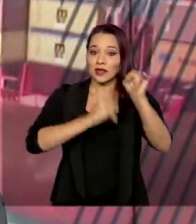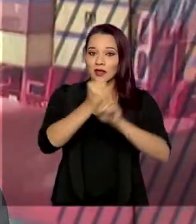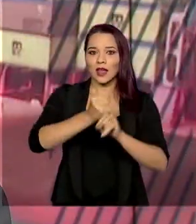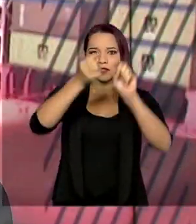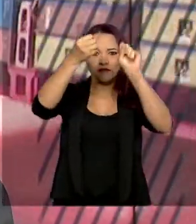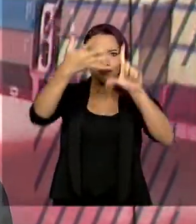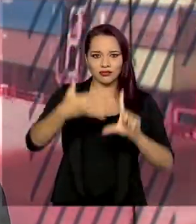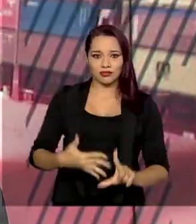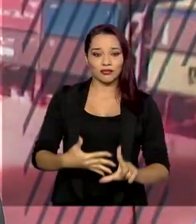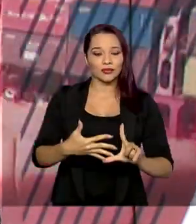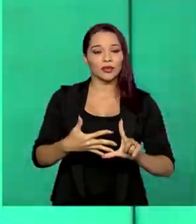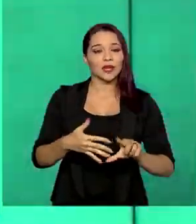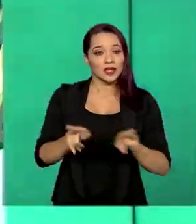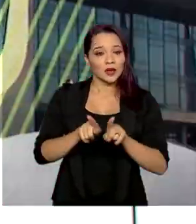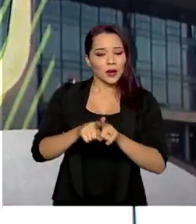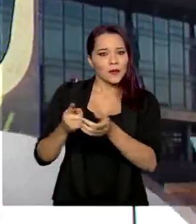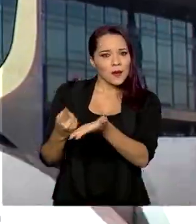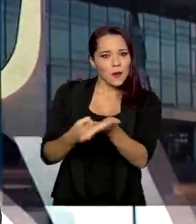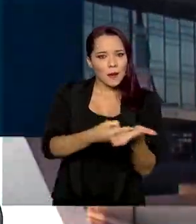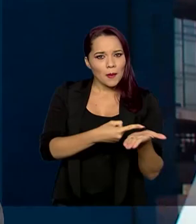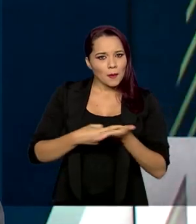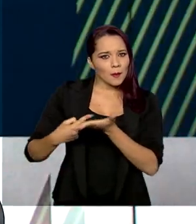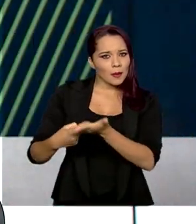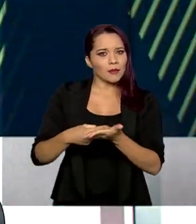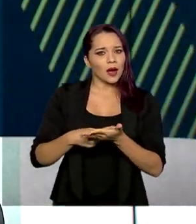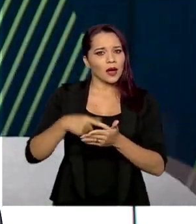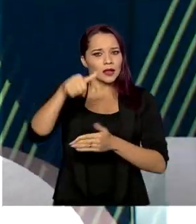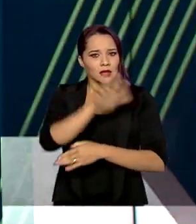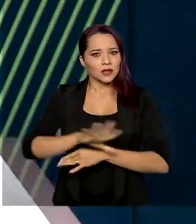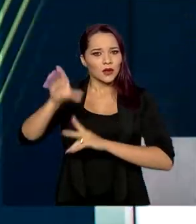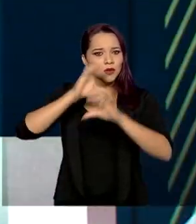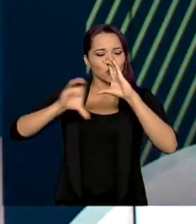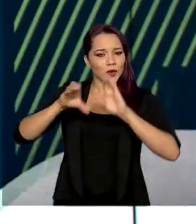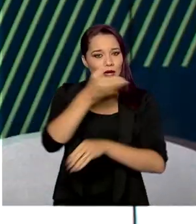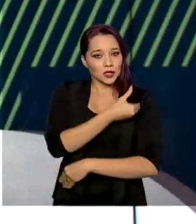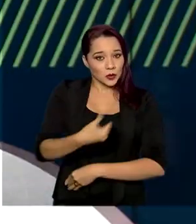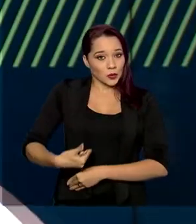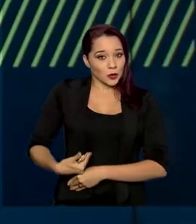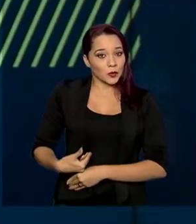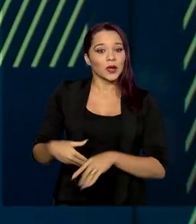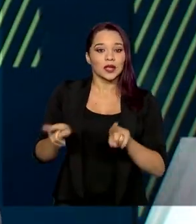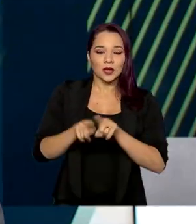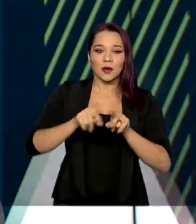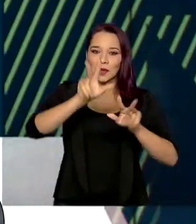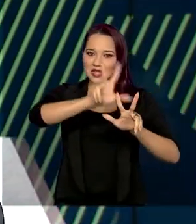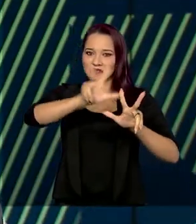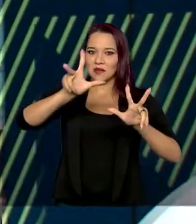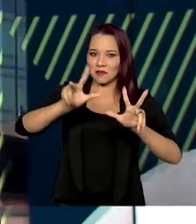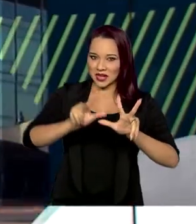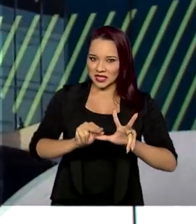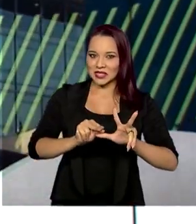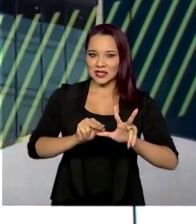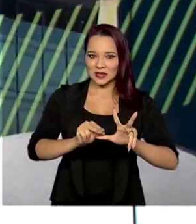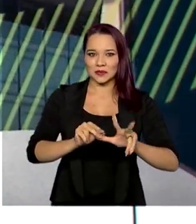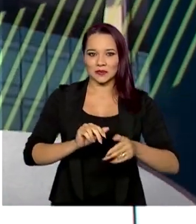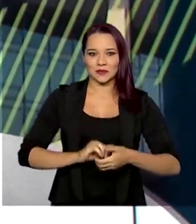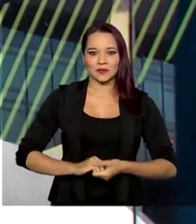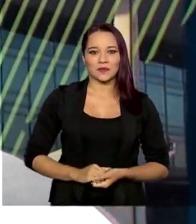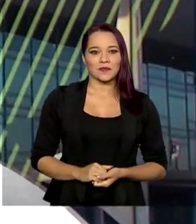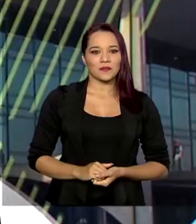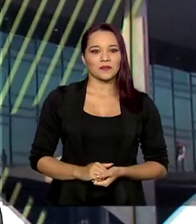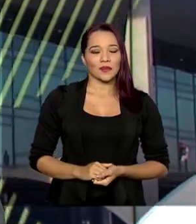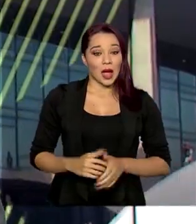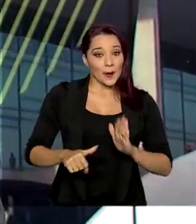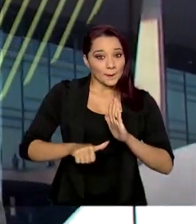TV Brasil pelas afiliadas que integram a Rede Nacional de Comunicação Pública e pela TV Brasil no sinal fechado por assinatura.